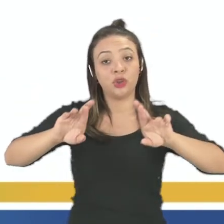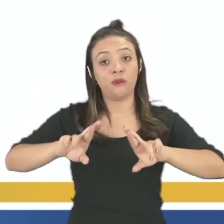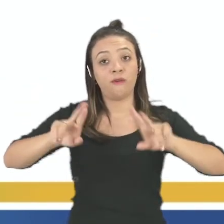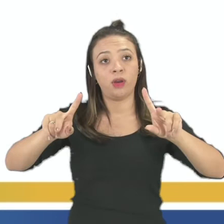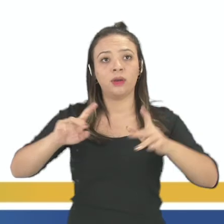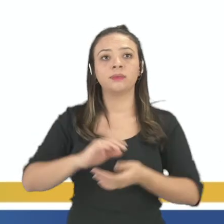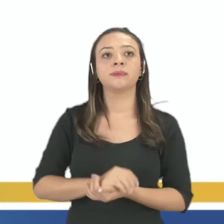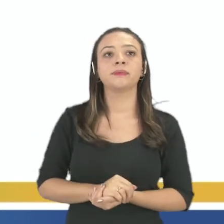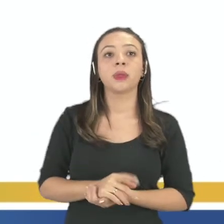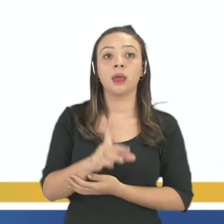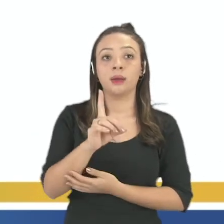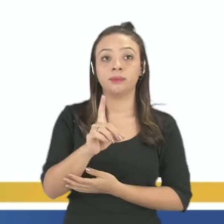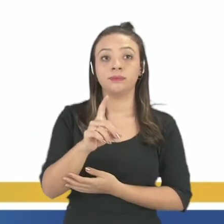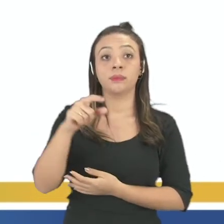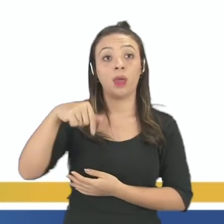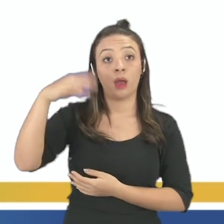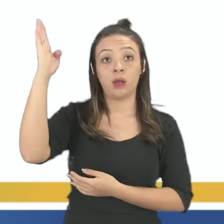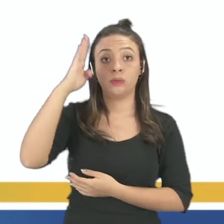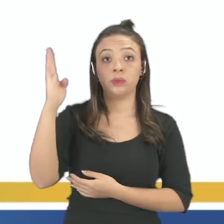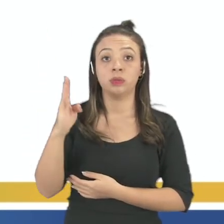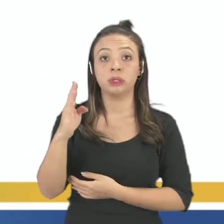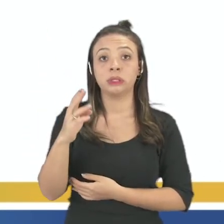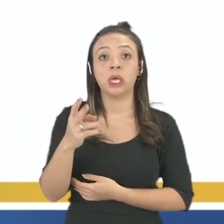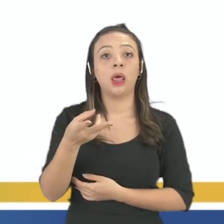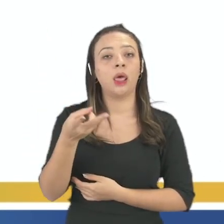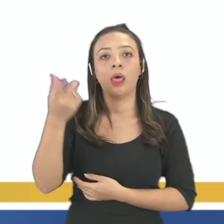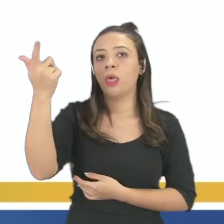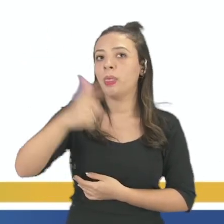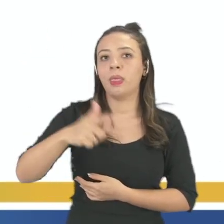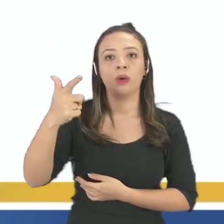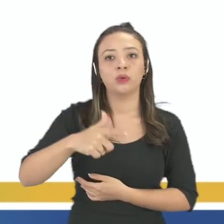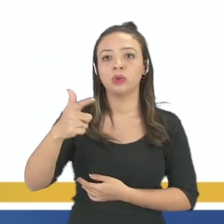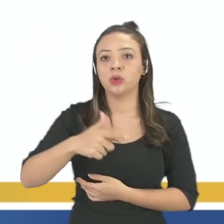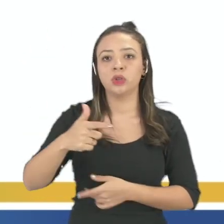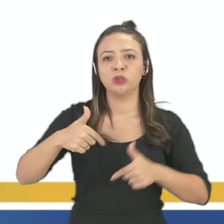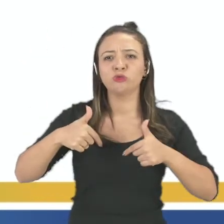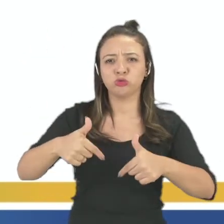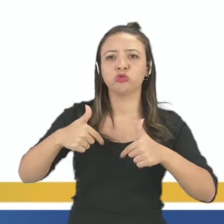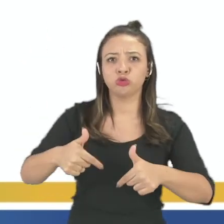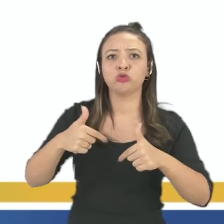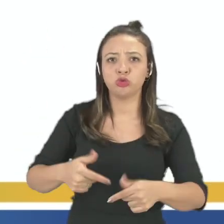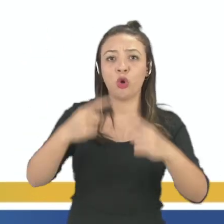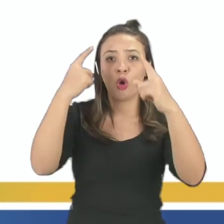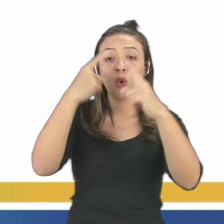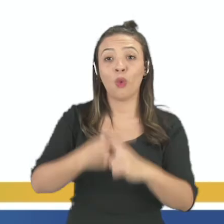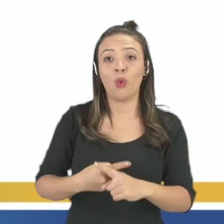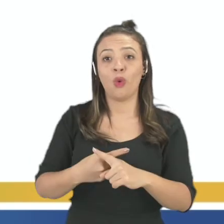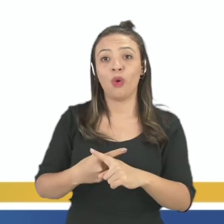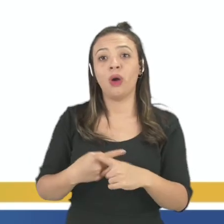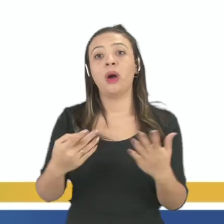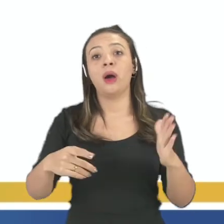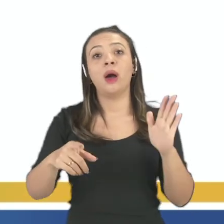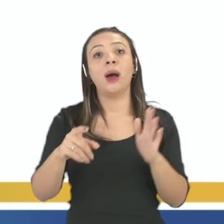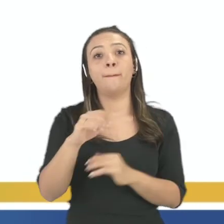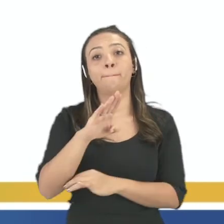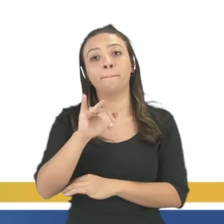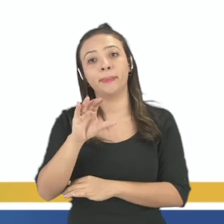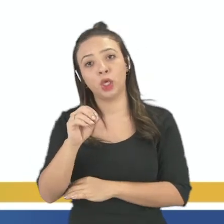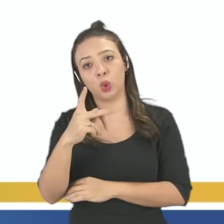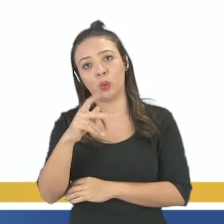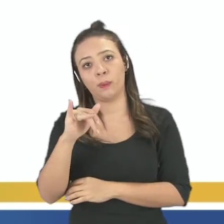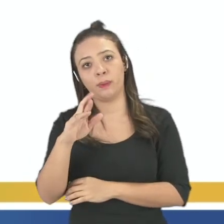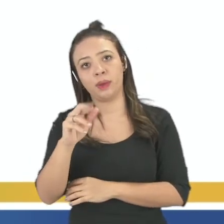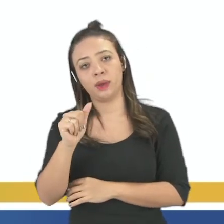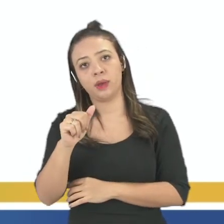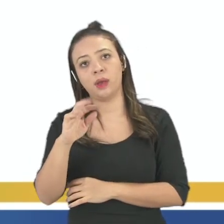No Brasil, ainda não há campanhas de combate à biopirataria, sendo de urgente necessidade a